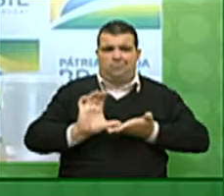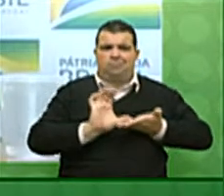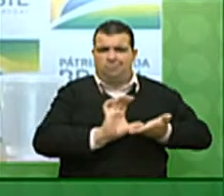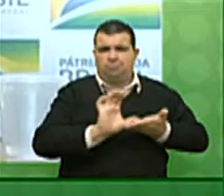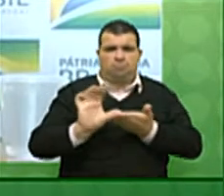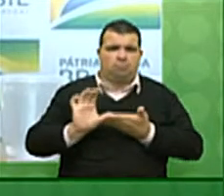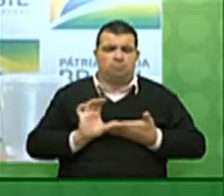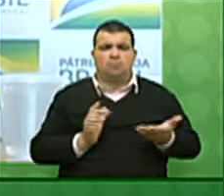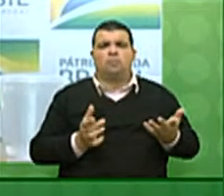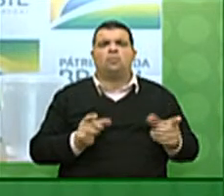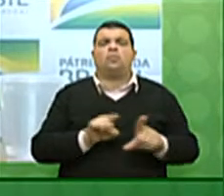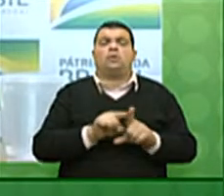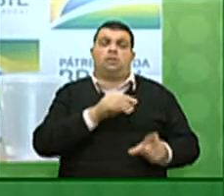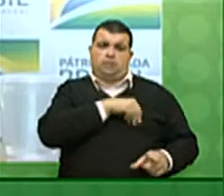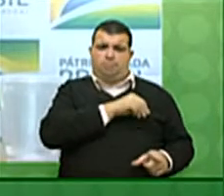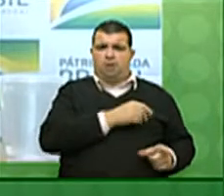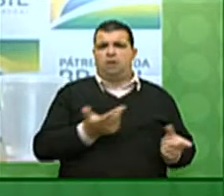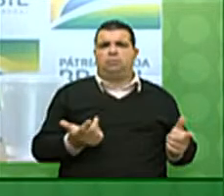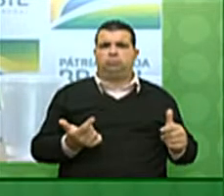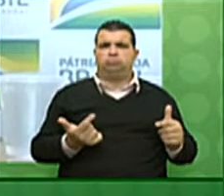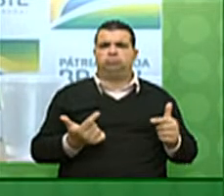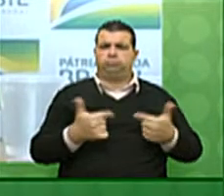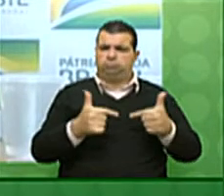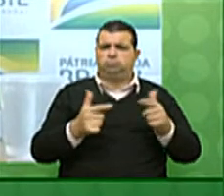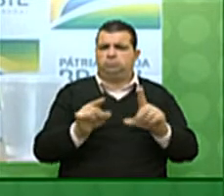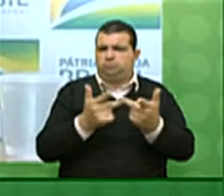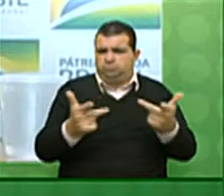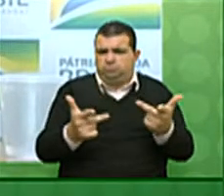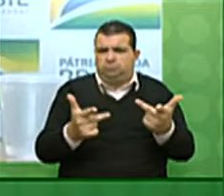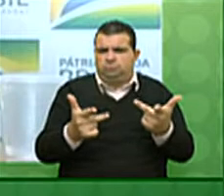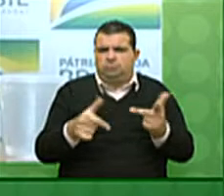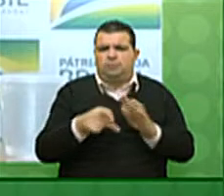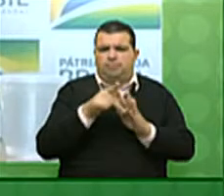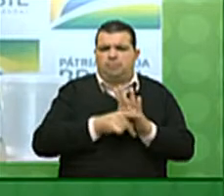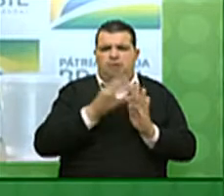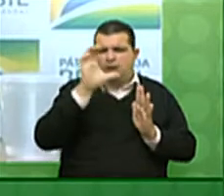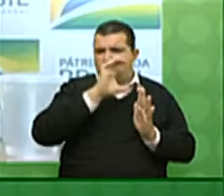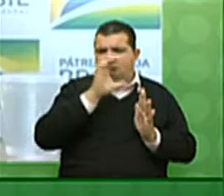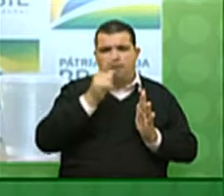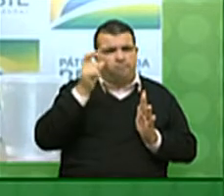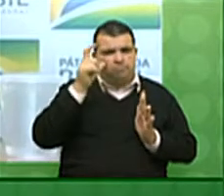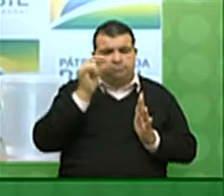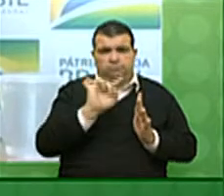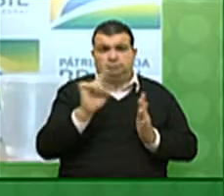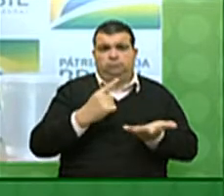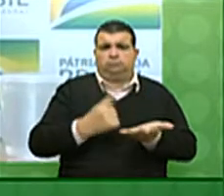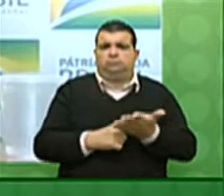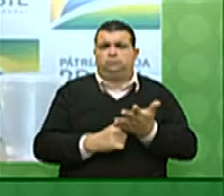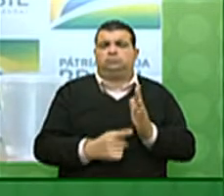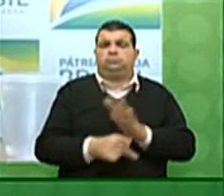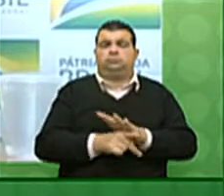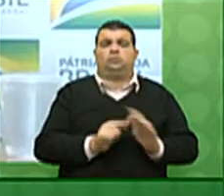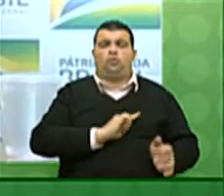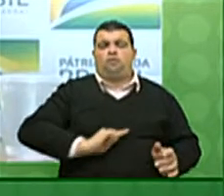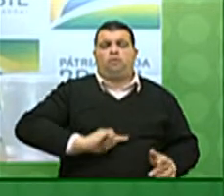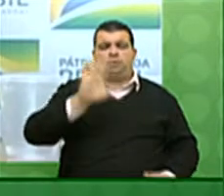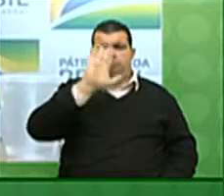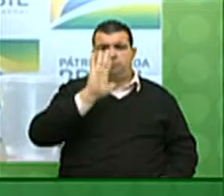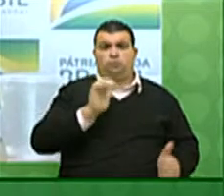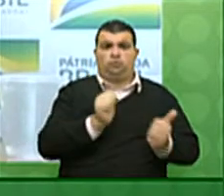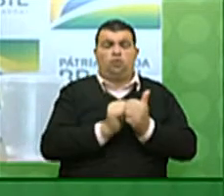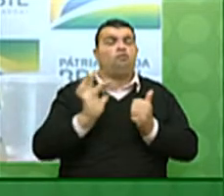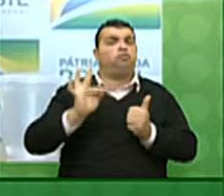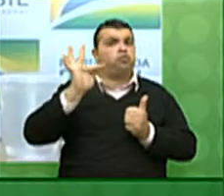geração de emprego e de renda. não é uma pauta imediatista, tem que ser um compromisso do Estado brasileiro com as